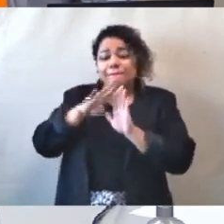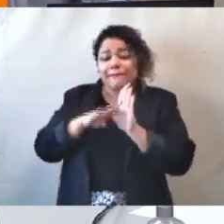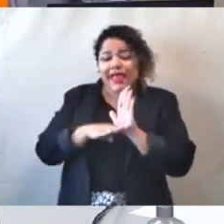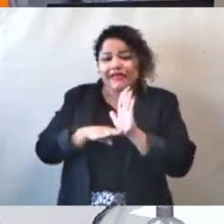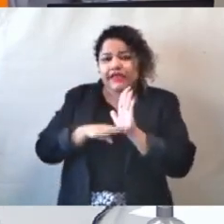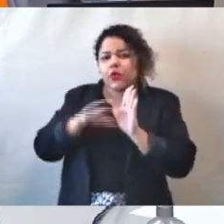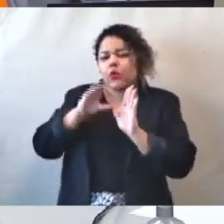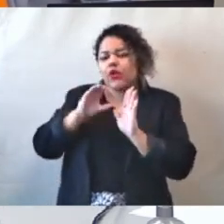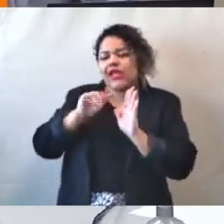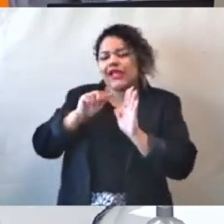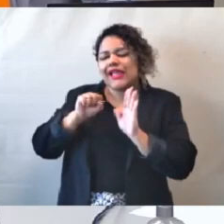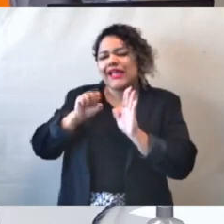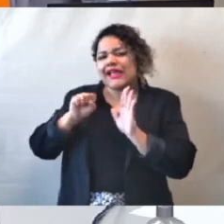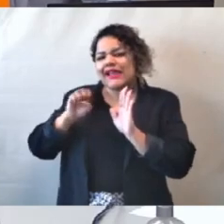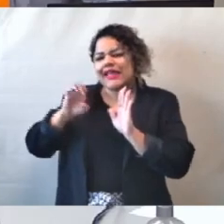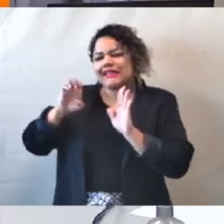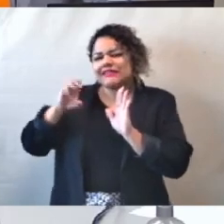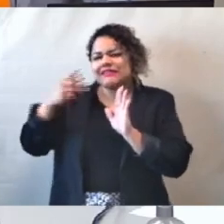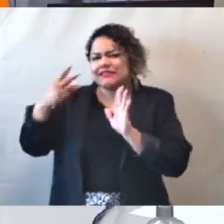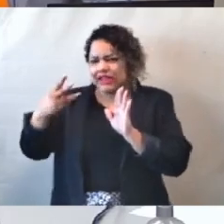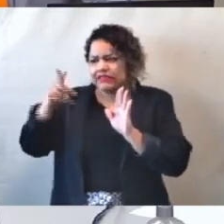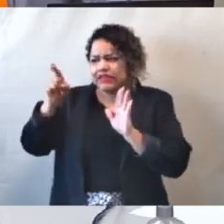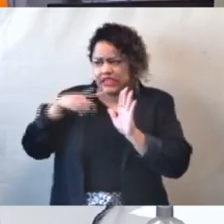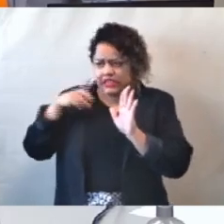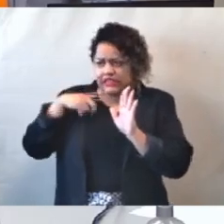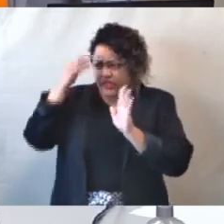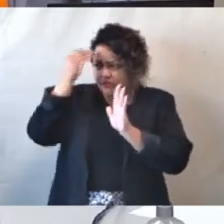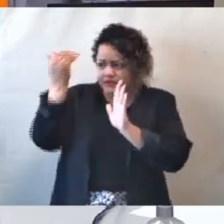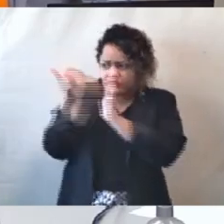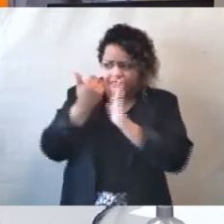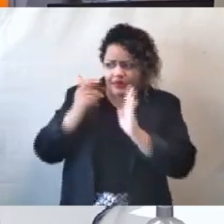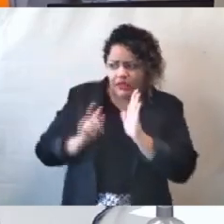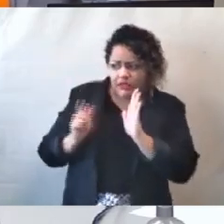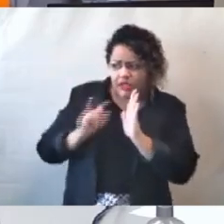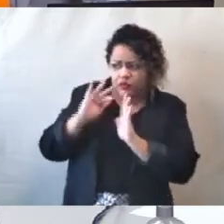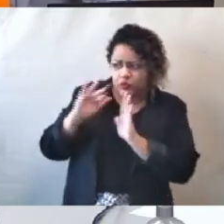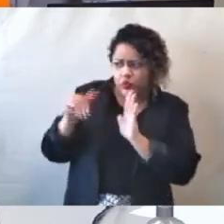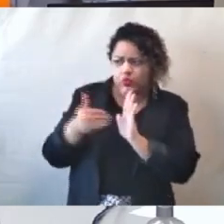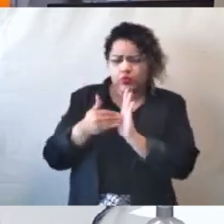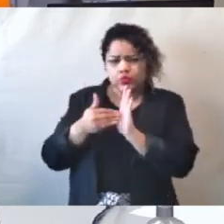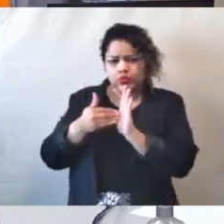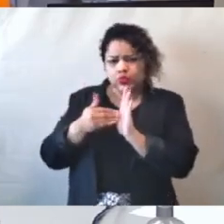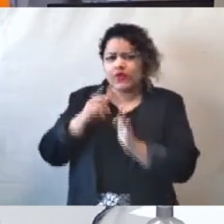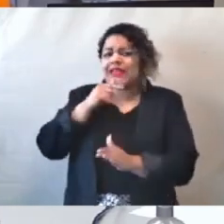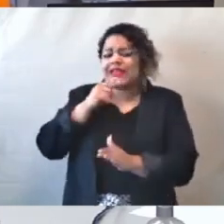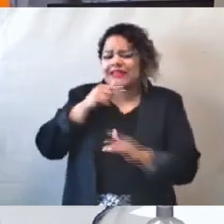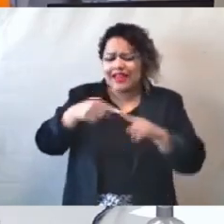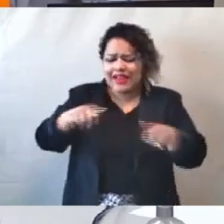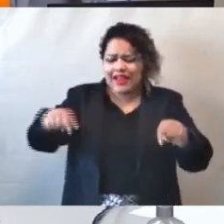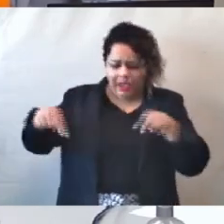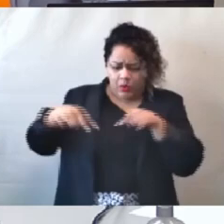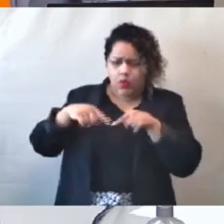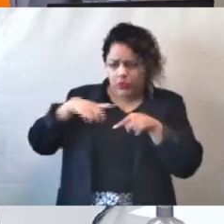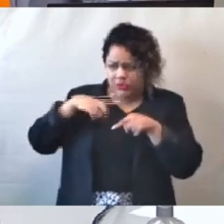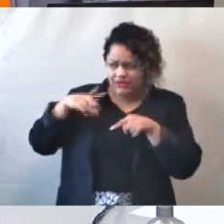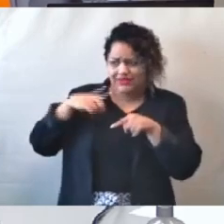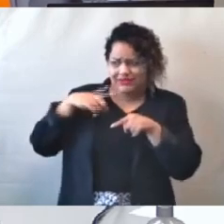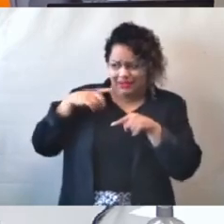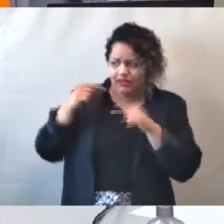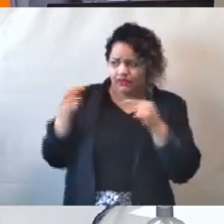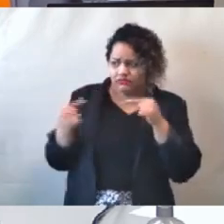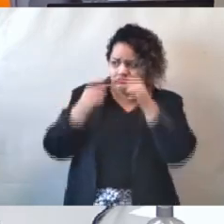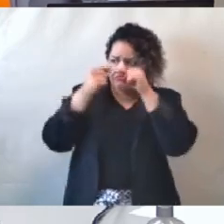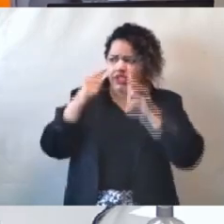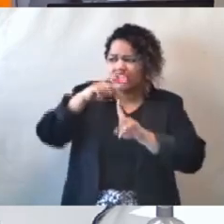objeto foi cumprido na sua integralidade? A Lagoa está em classe 3? Quem foi o responsável por atestar o cumprimento do